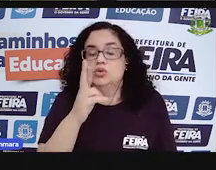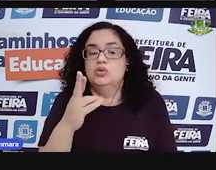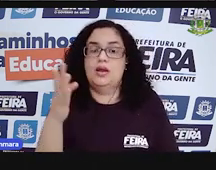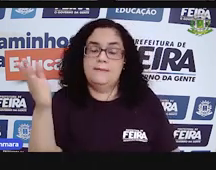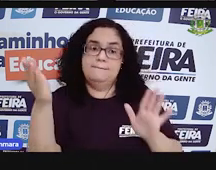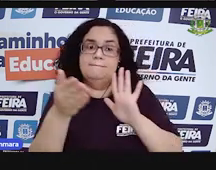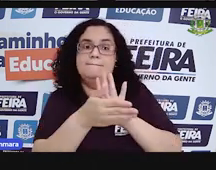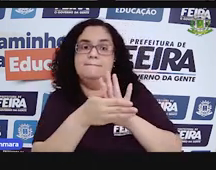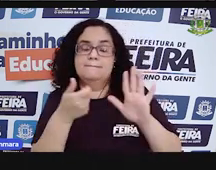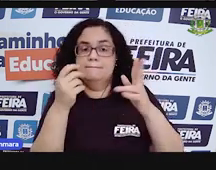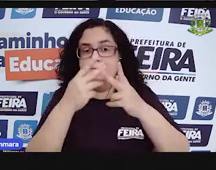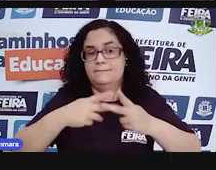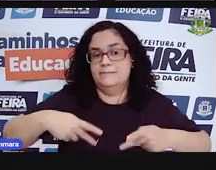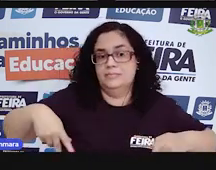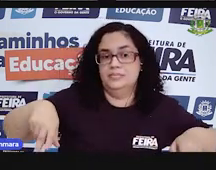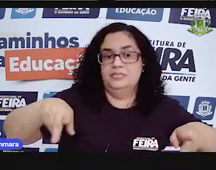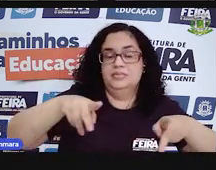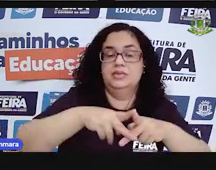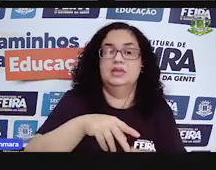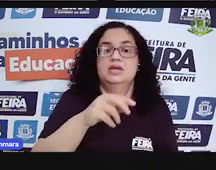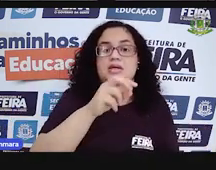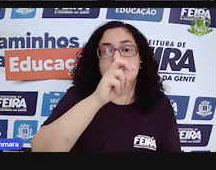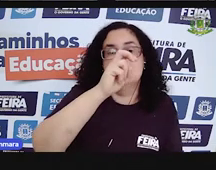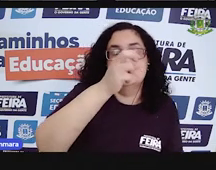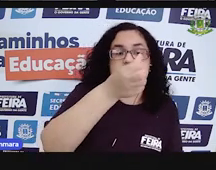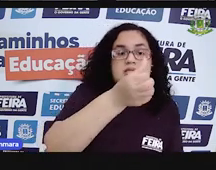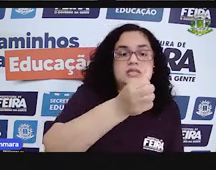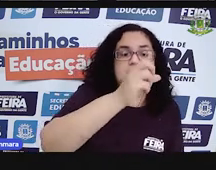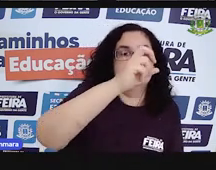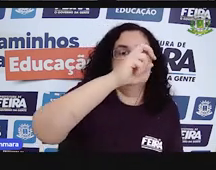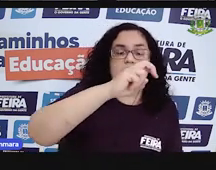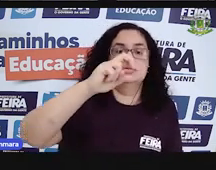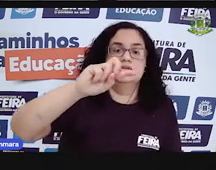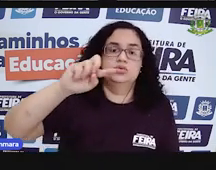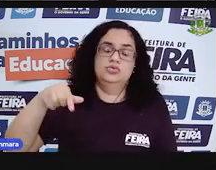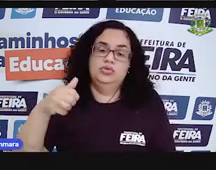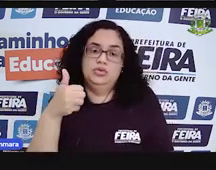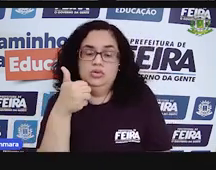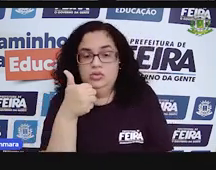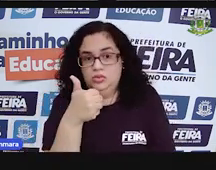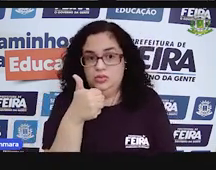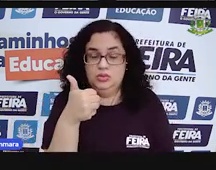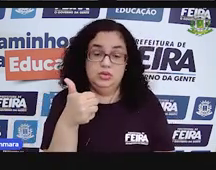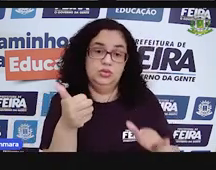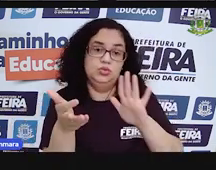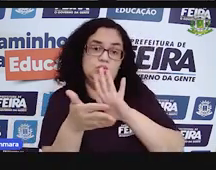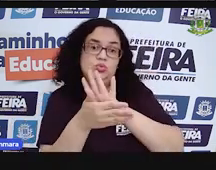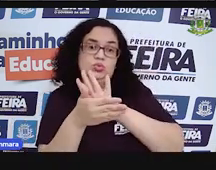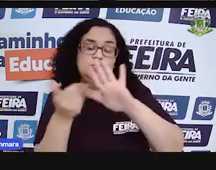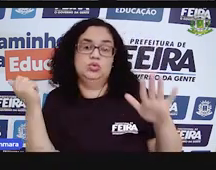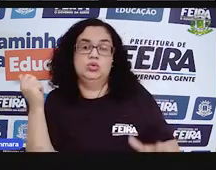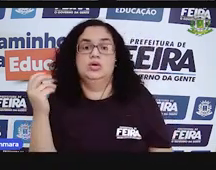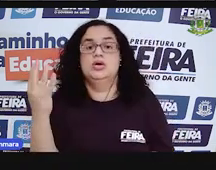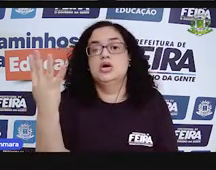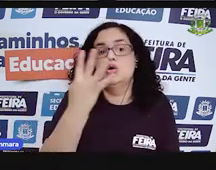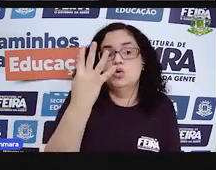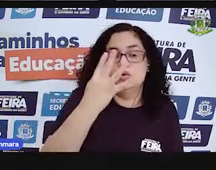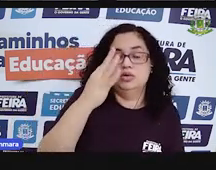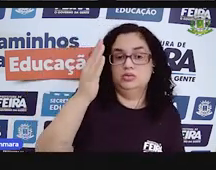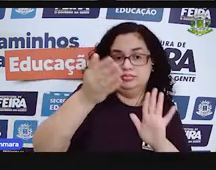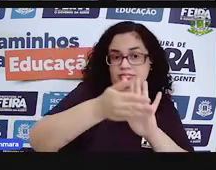menos populosos deu 155,1. Então, do total tirou os 4 menos